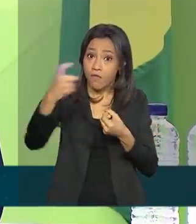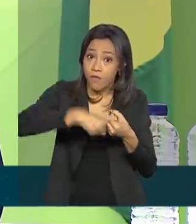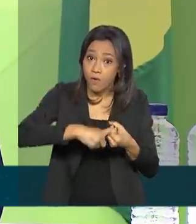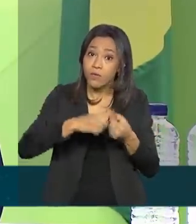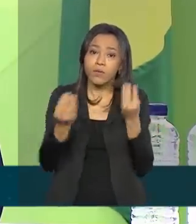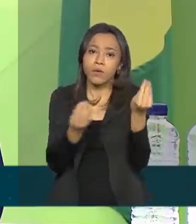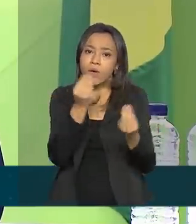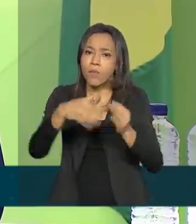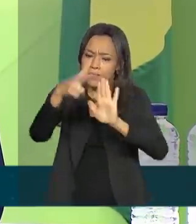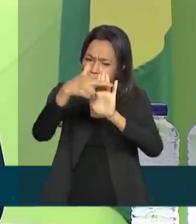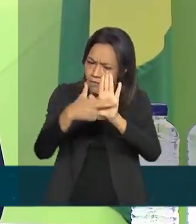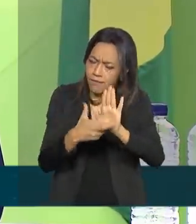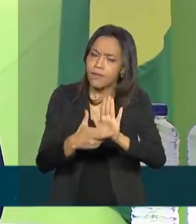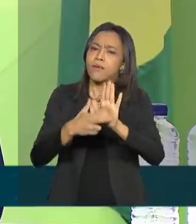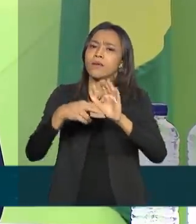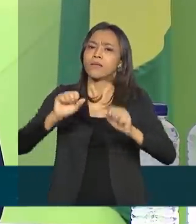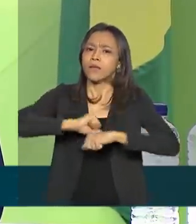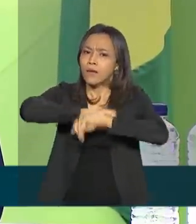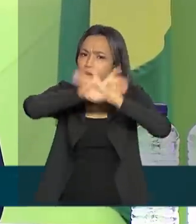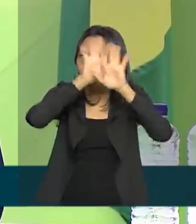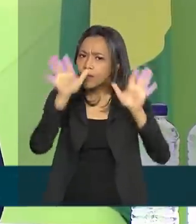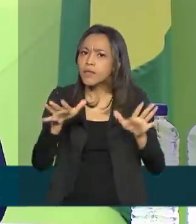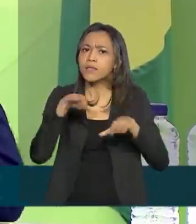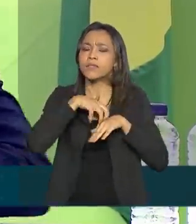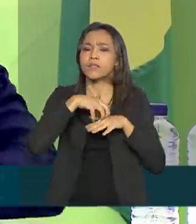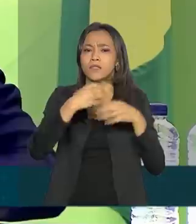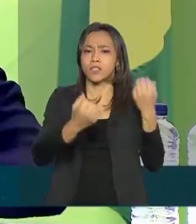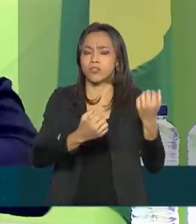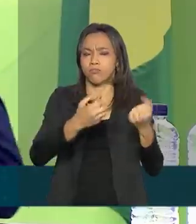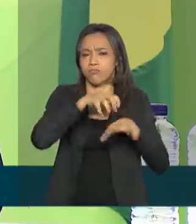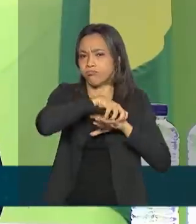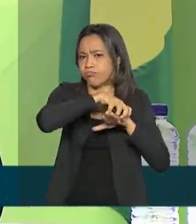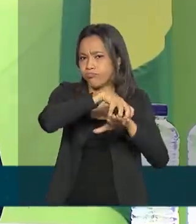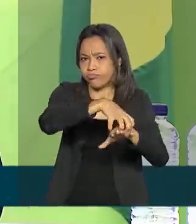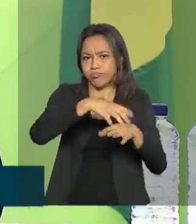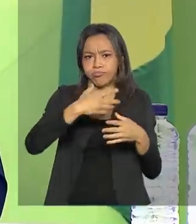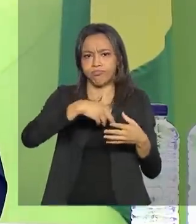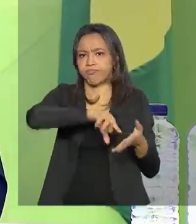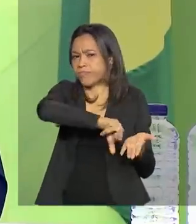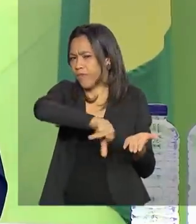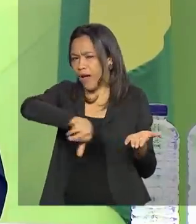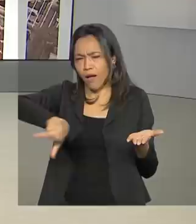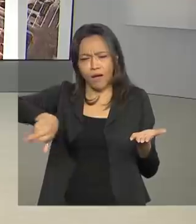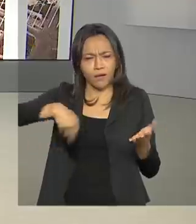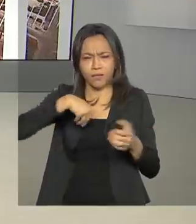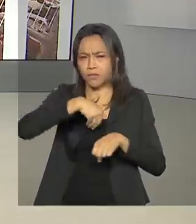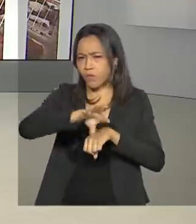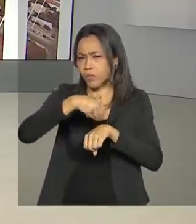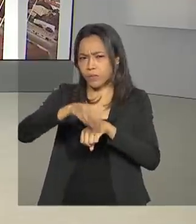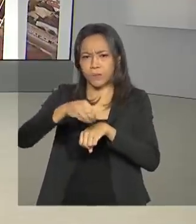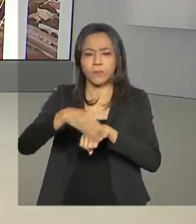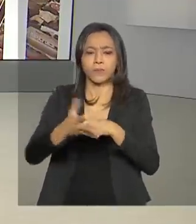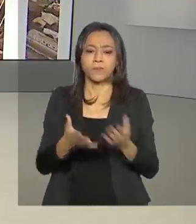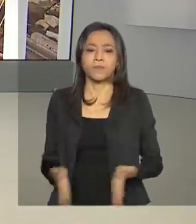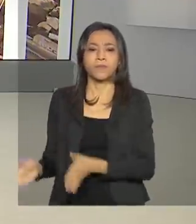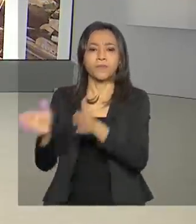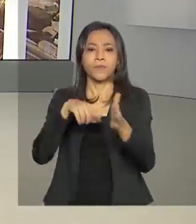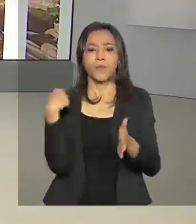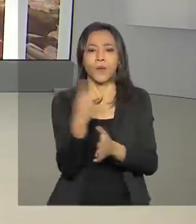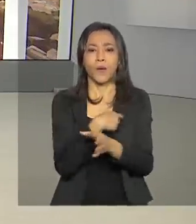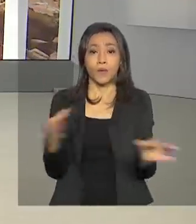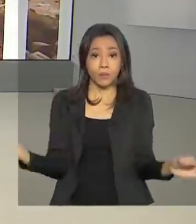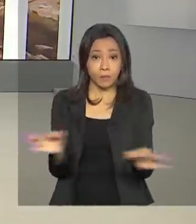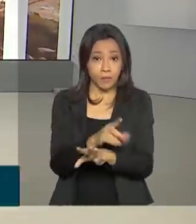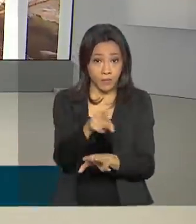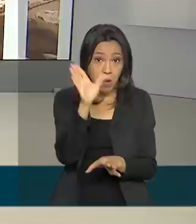atividades, transportes coletivos, atividades laborais e outras séries de informações. Brasil em dia termina